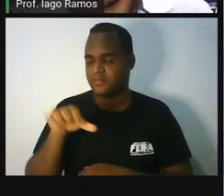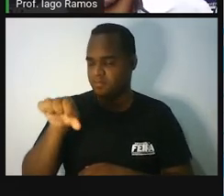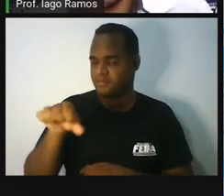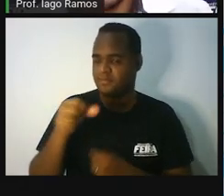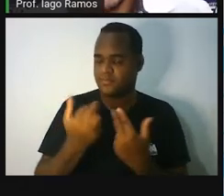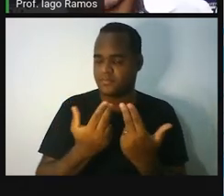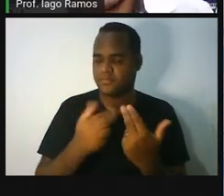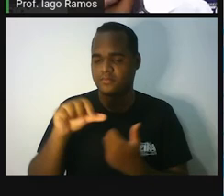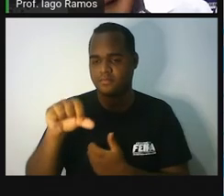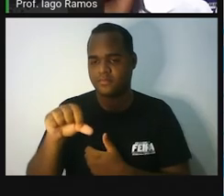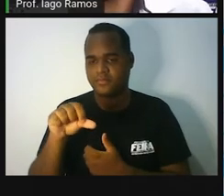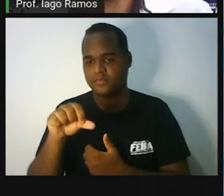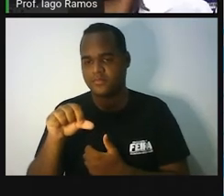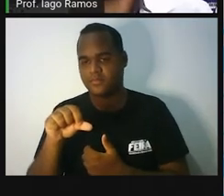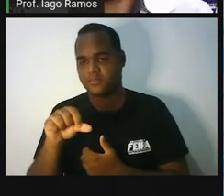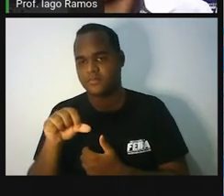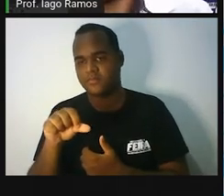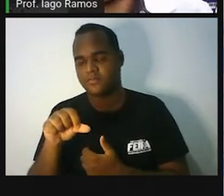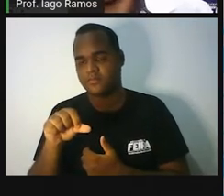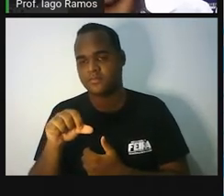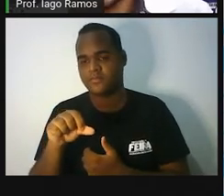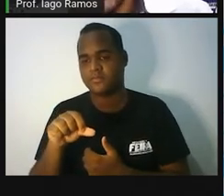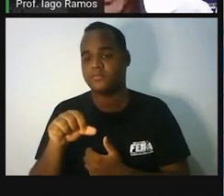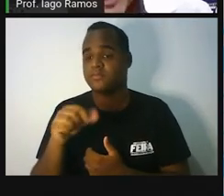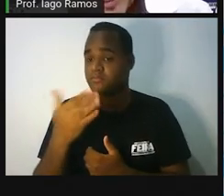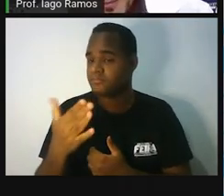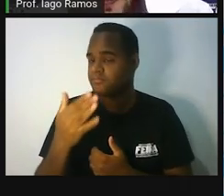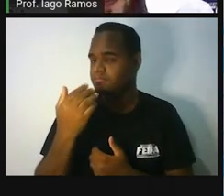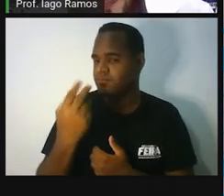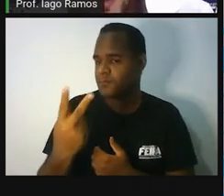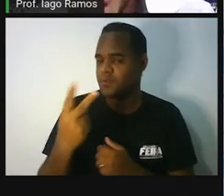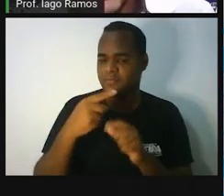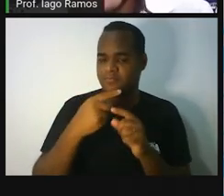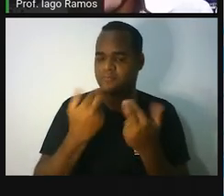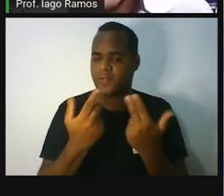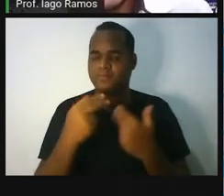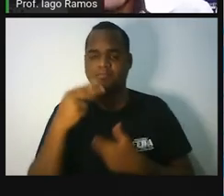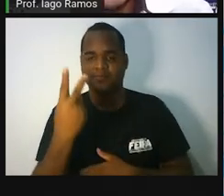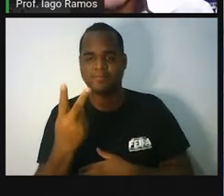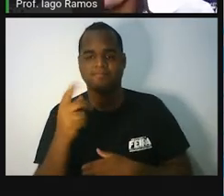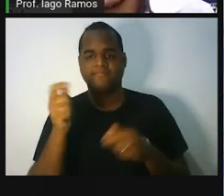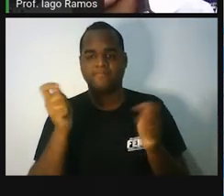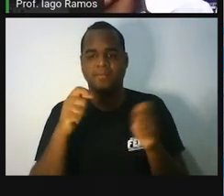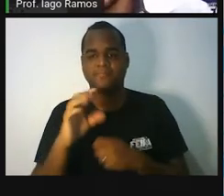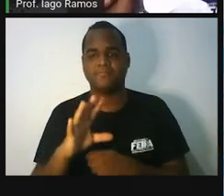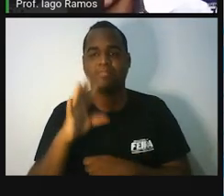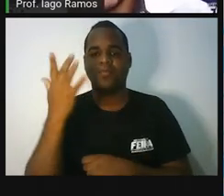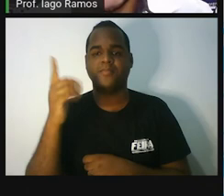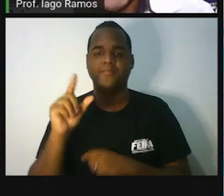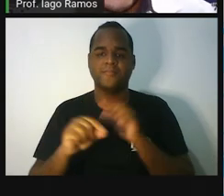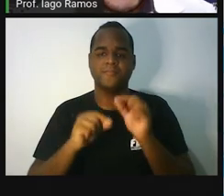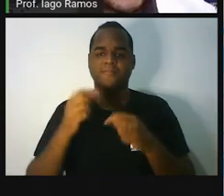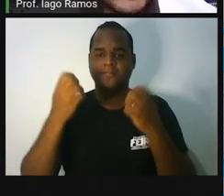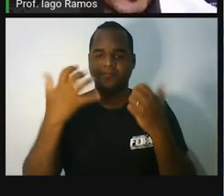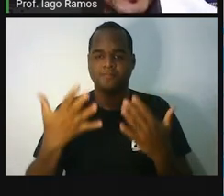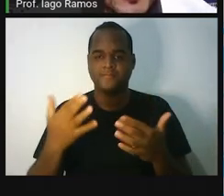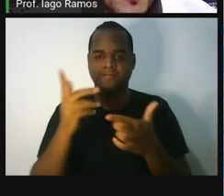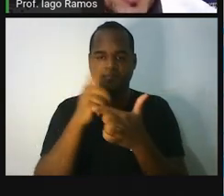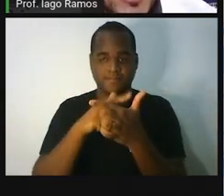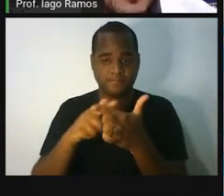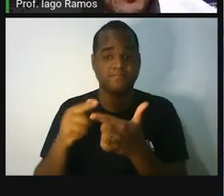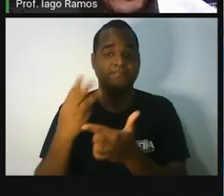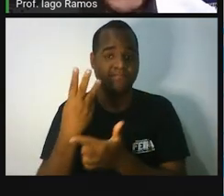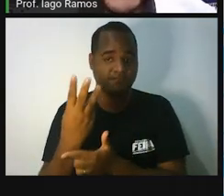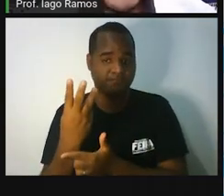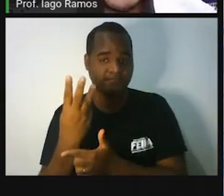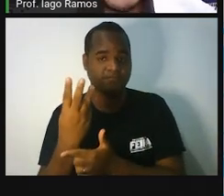igual a 9 vai ter que virar 2 igual a 2. Para isso acontecer, o que você vai fazer? Você vai ter que